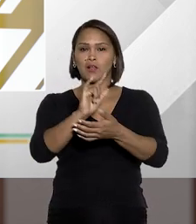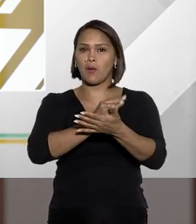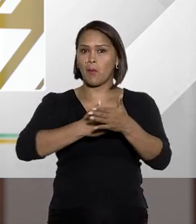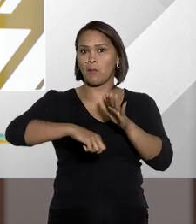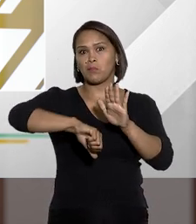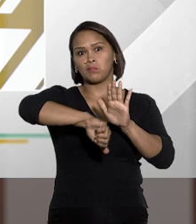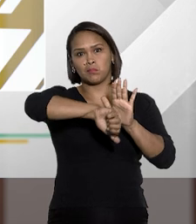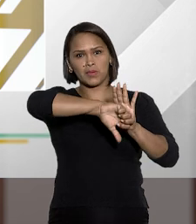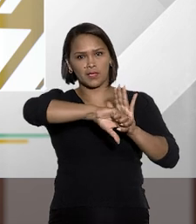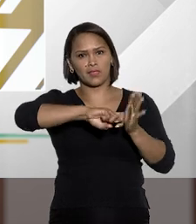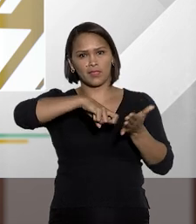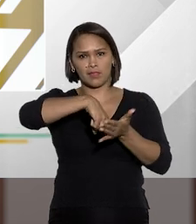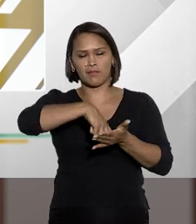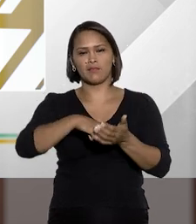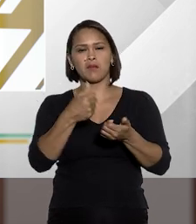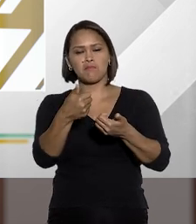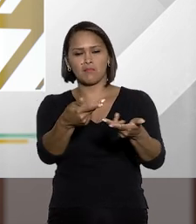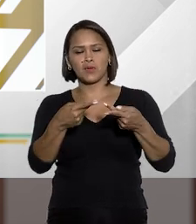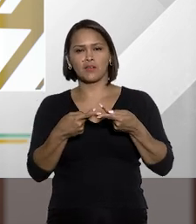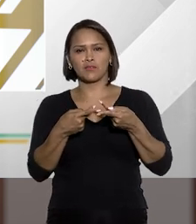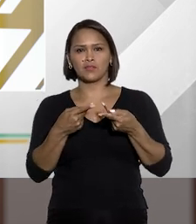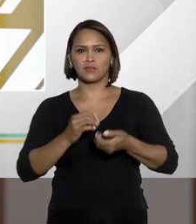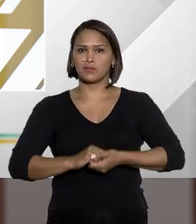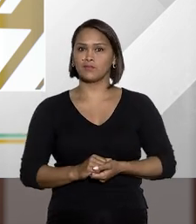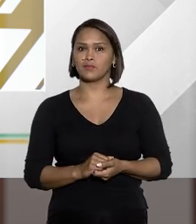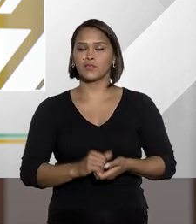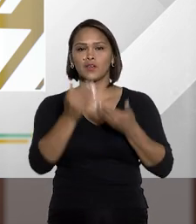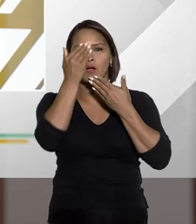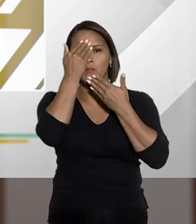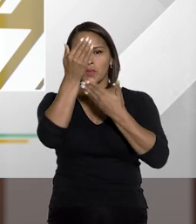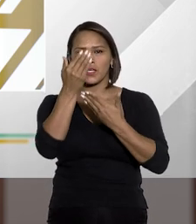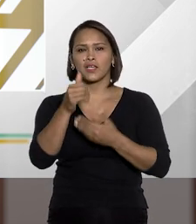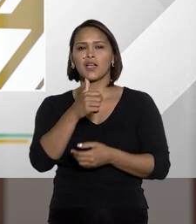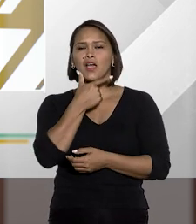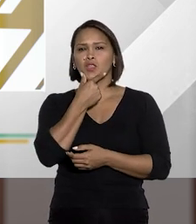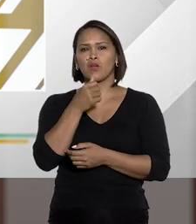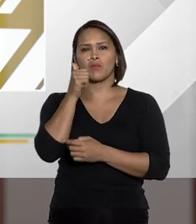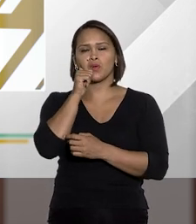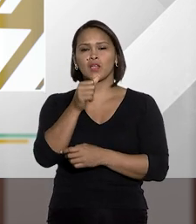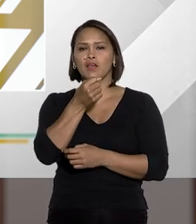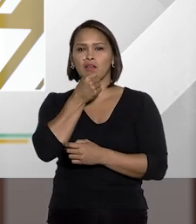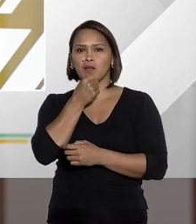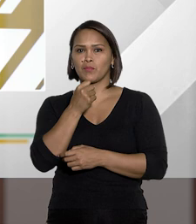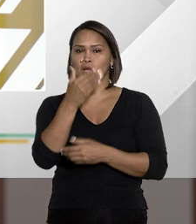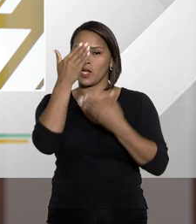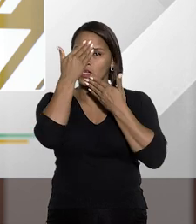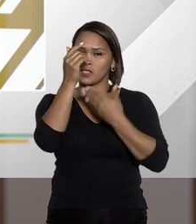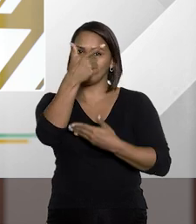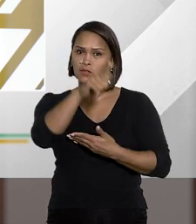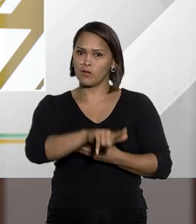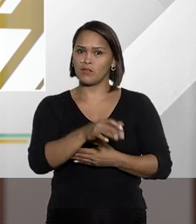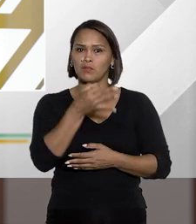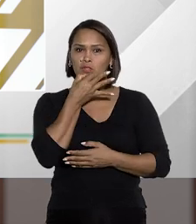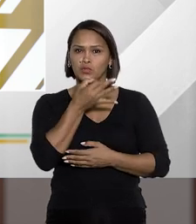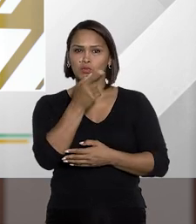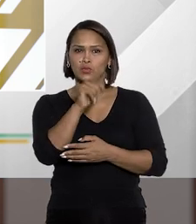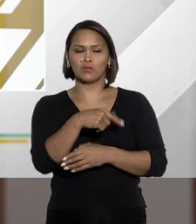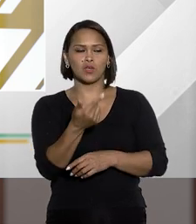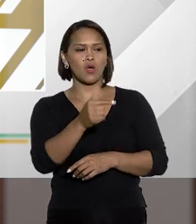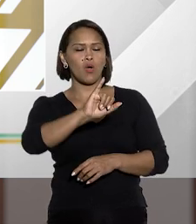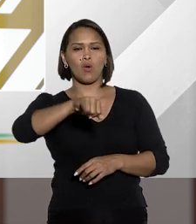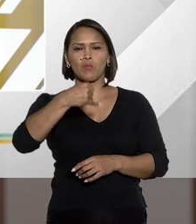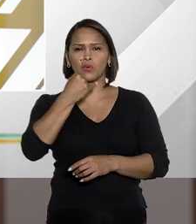legislação penal. Seja muito bem-vindo, Rogério. Obrigado, Tiago. Obrigado, Fátima. Agradeço novamente o convite.